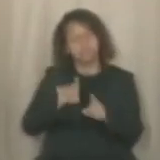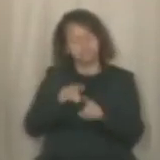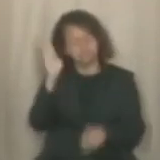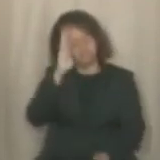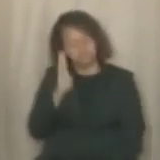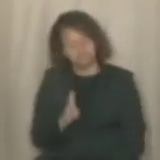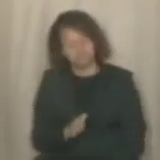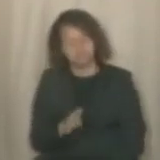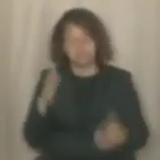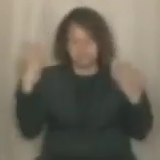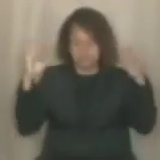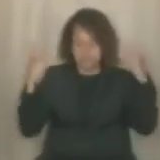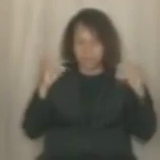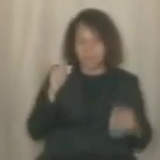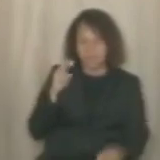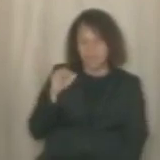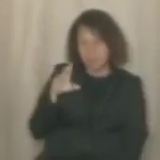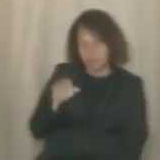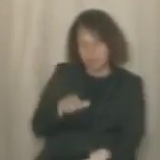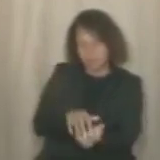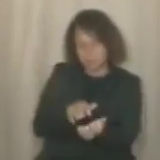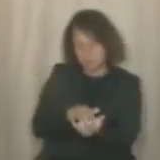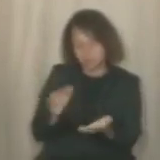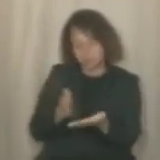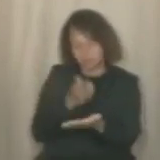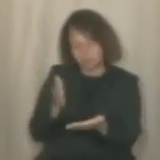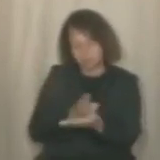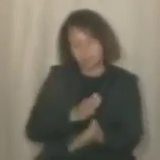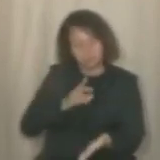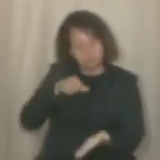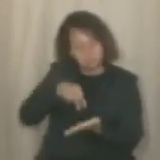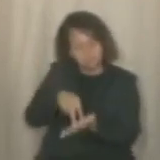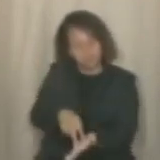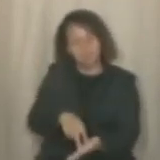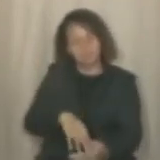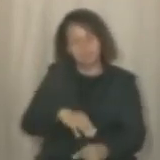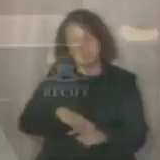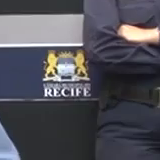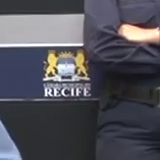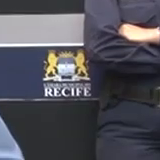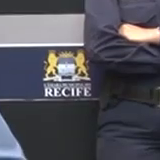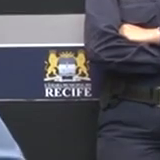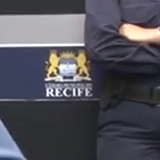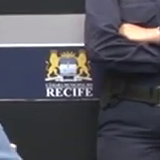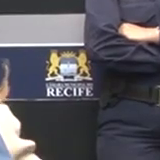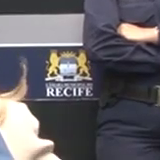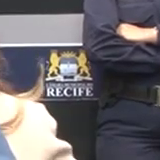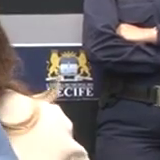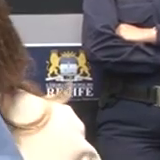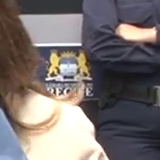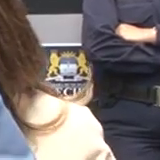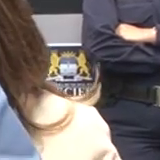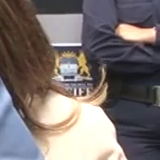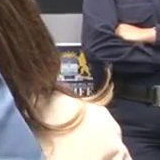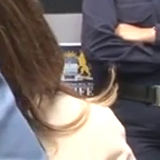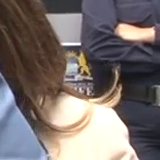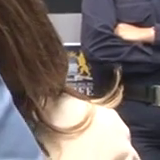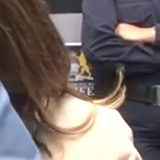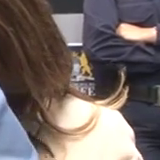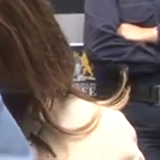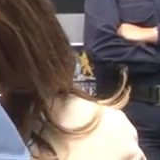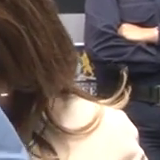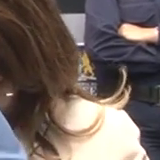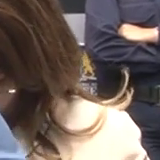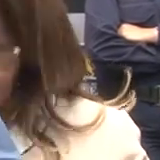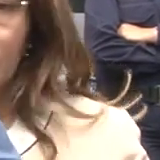Brasil. Parabéns ao Diário de Pernambuco. Sigamos firmes rumo aos 200 anos. O vereador Samuel Salazar solicitou